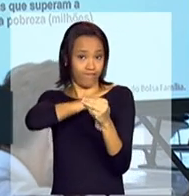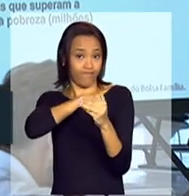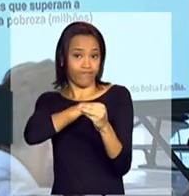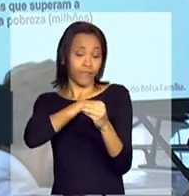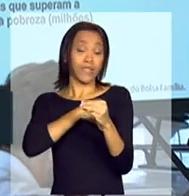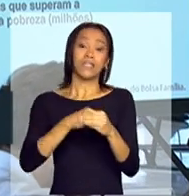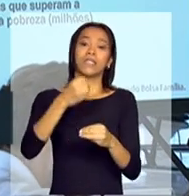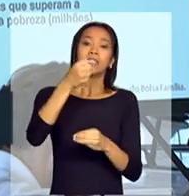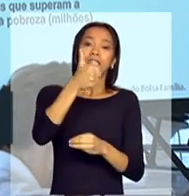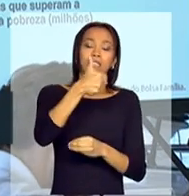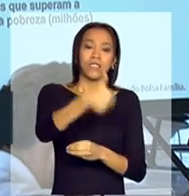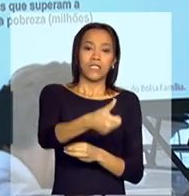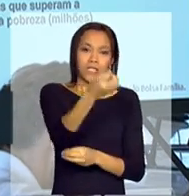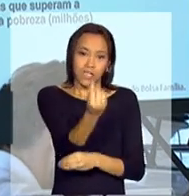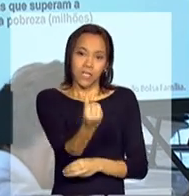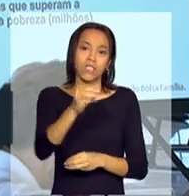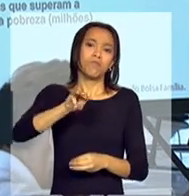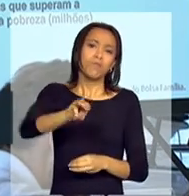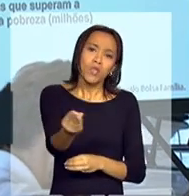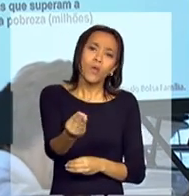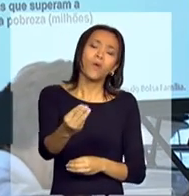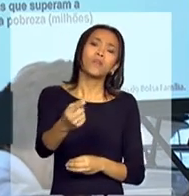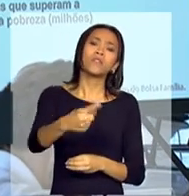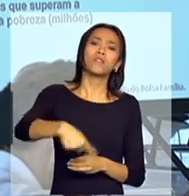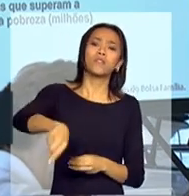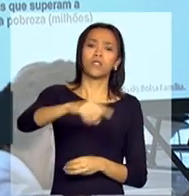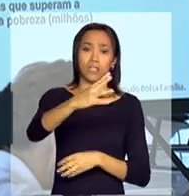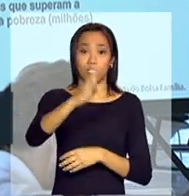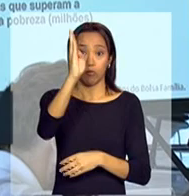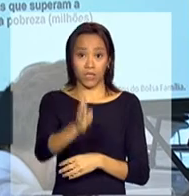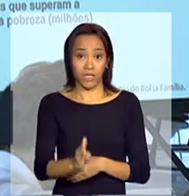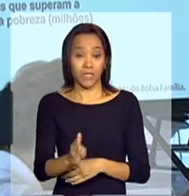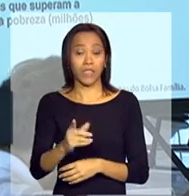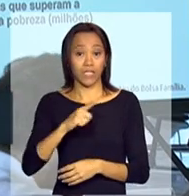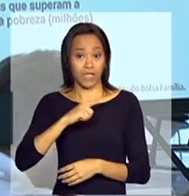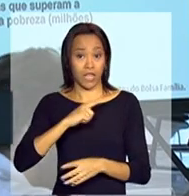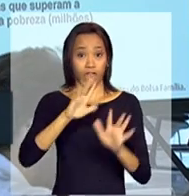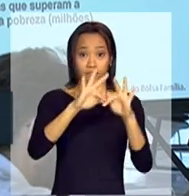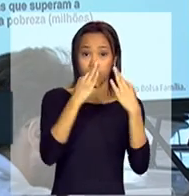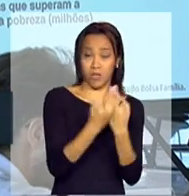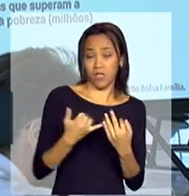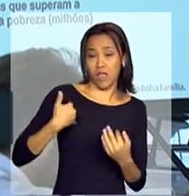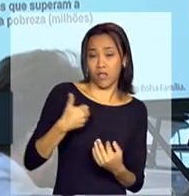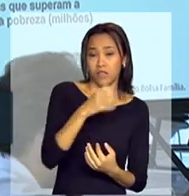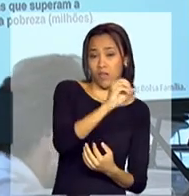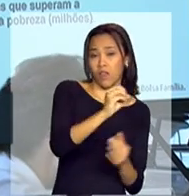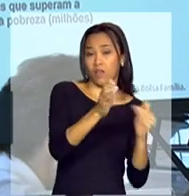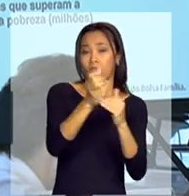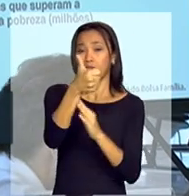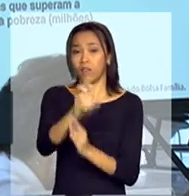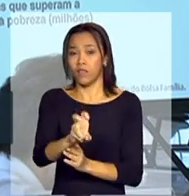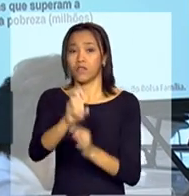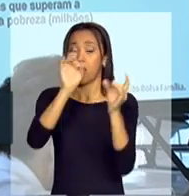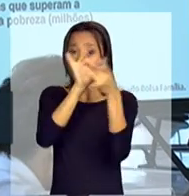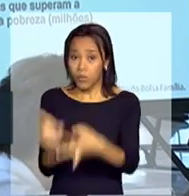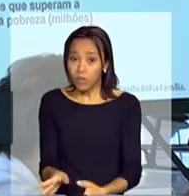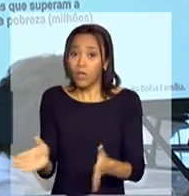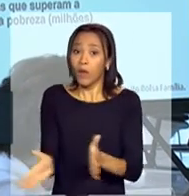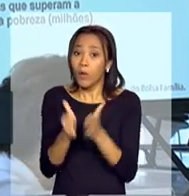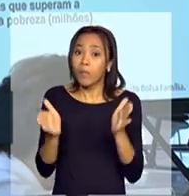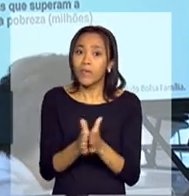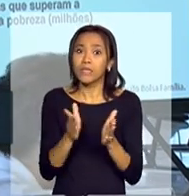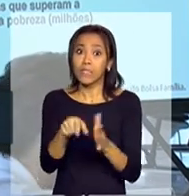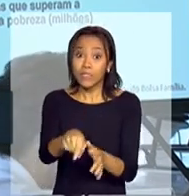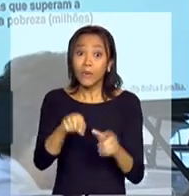16 milhões de brasileiros em famílias com crianças, entre 0 e 15 anos, saíram da extrema pobreza. O